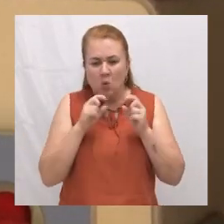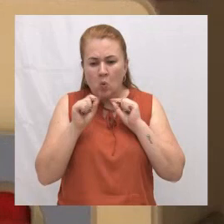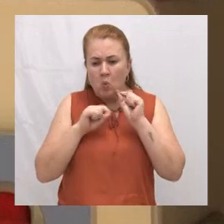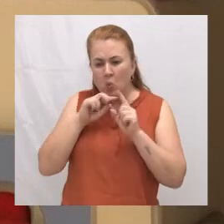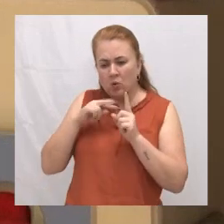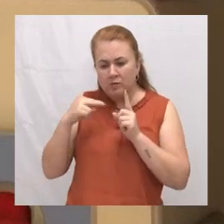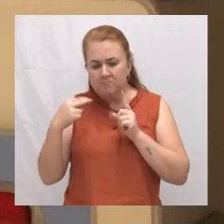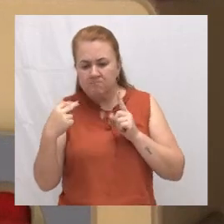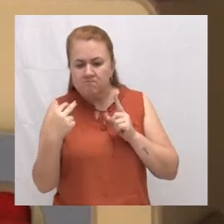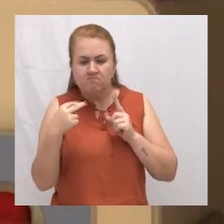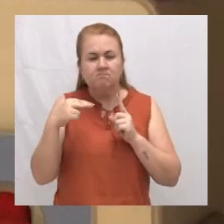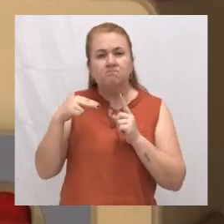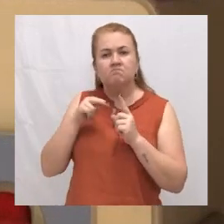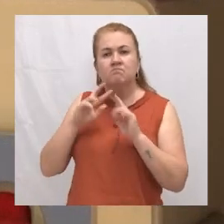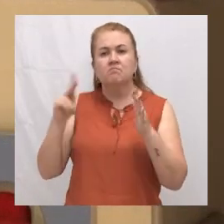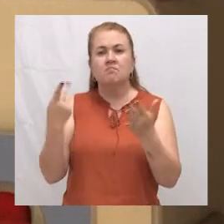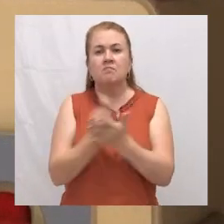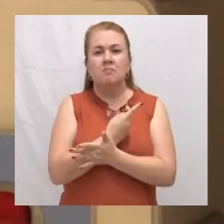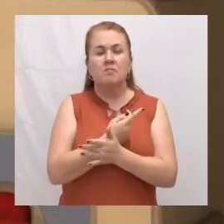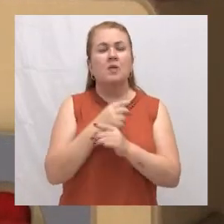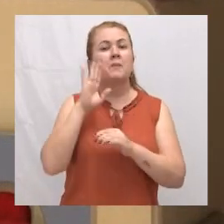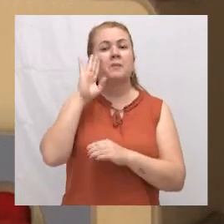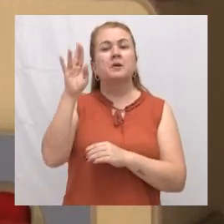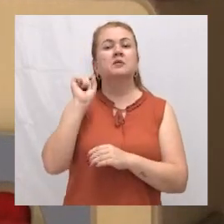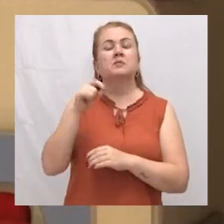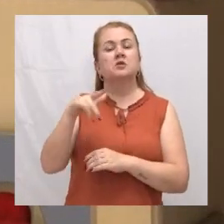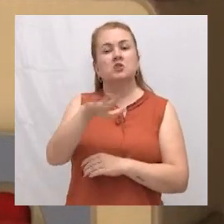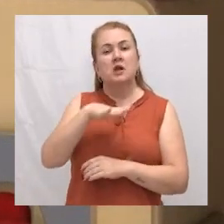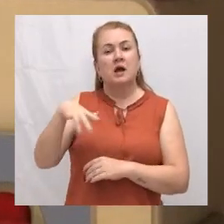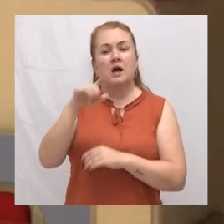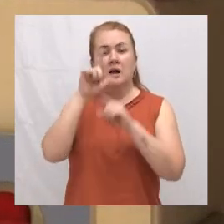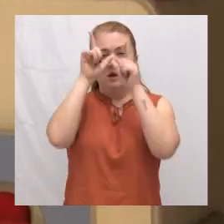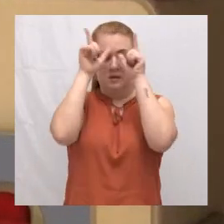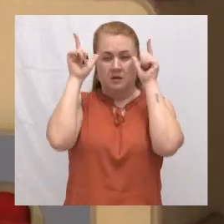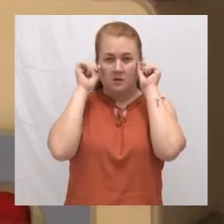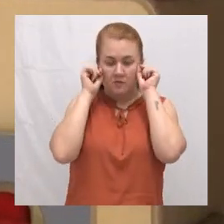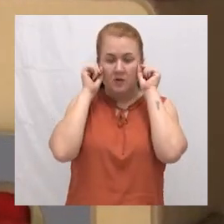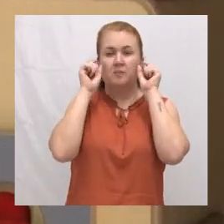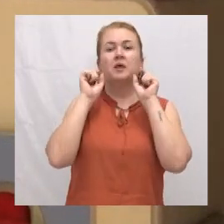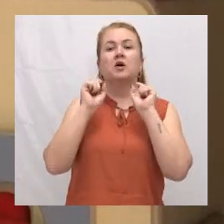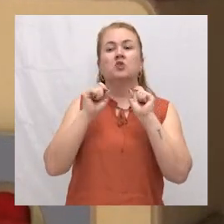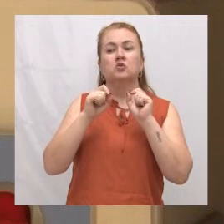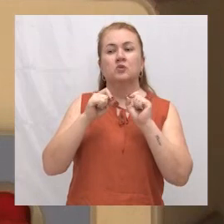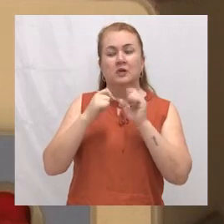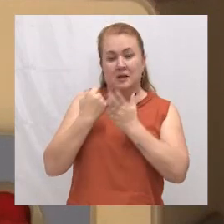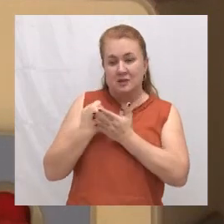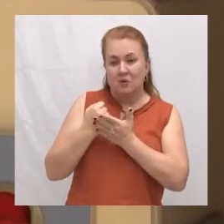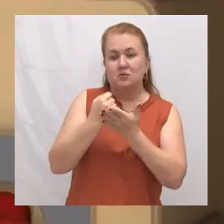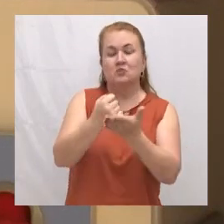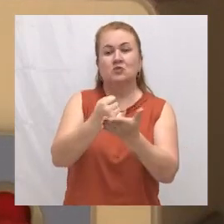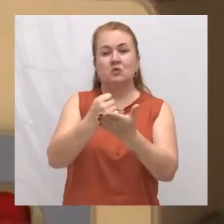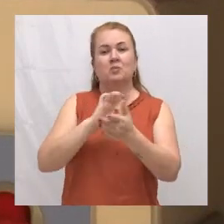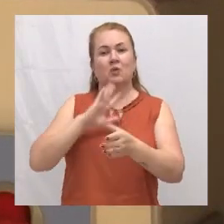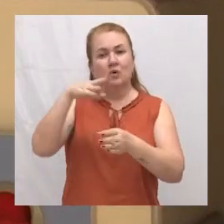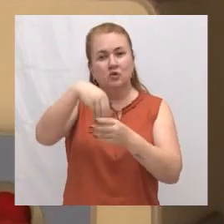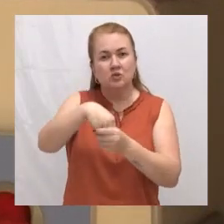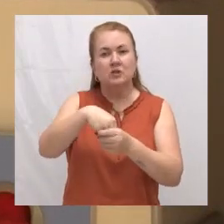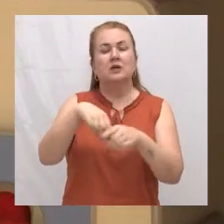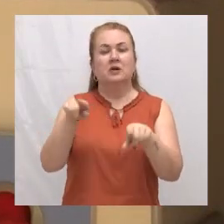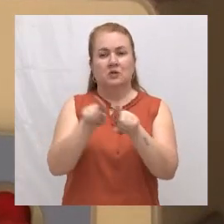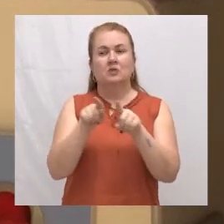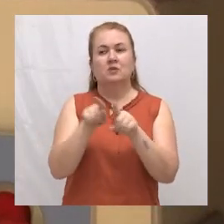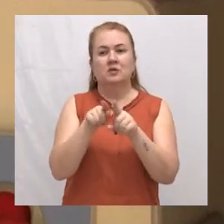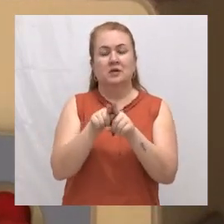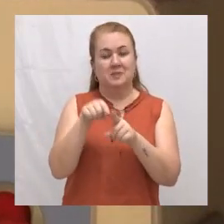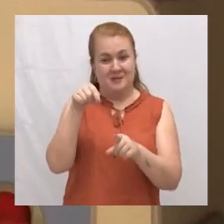assistência, especificamente da enfermagem, dentro da assistência, dentro da unidade, no caso